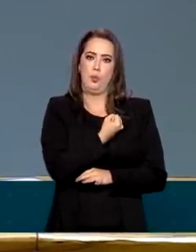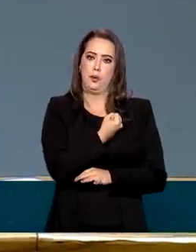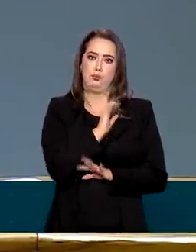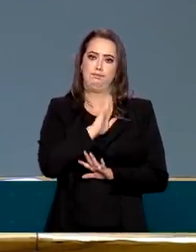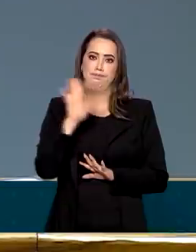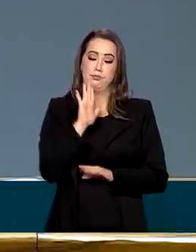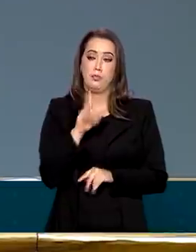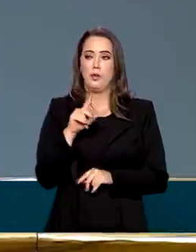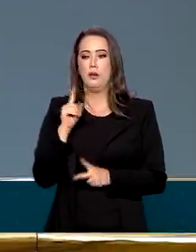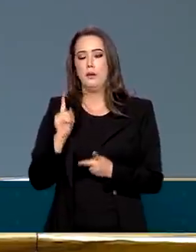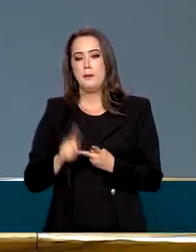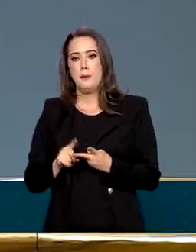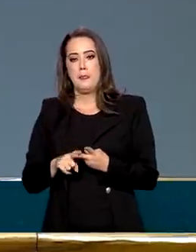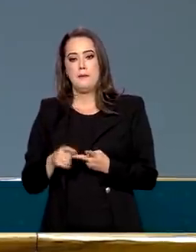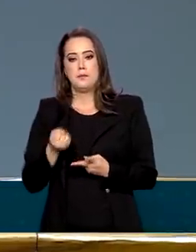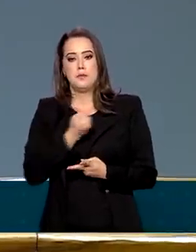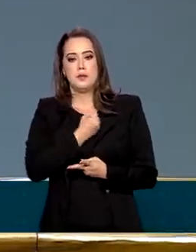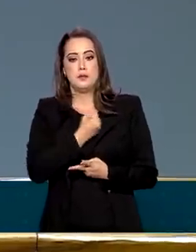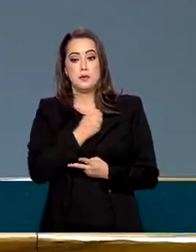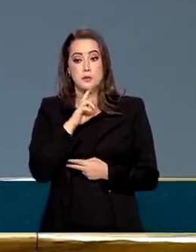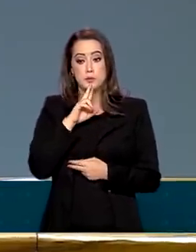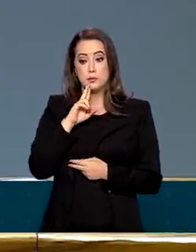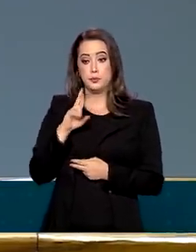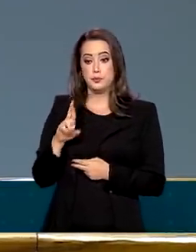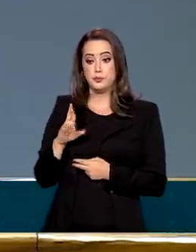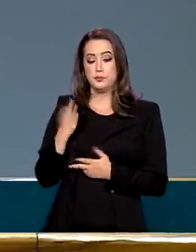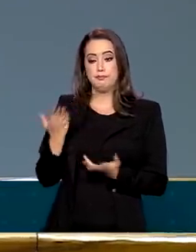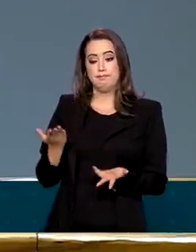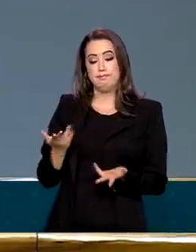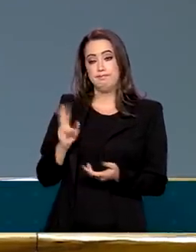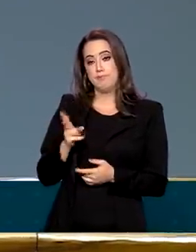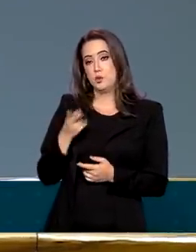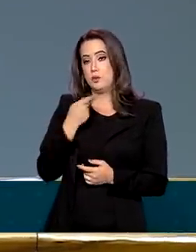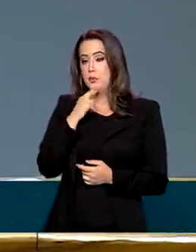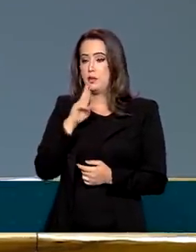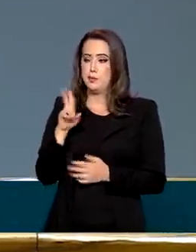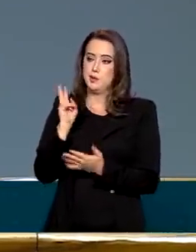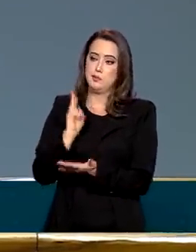pergunta, eu respondo como sempre.